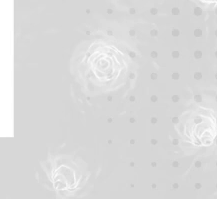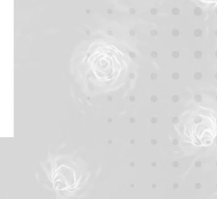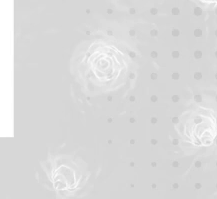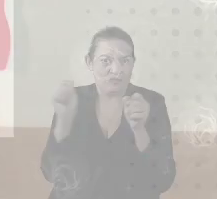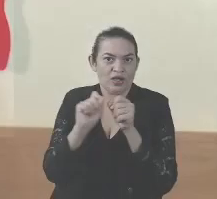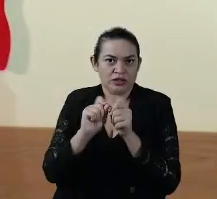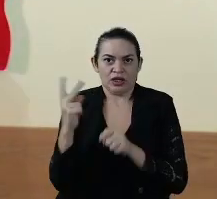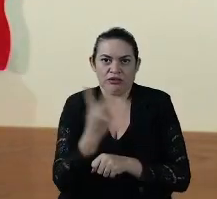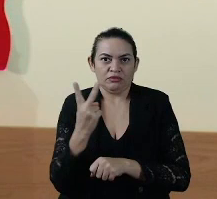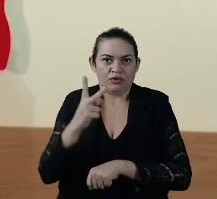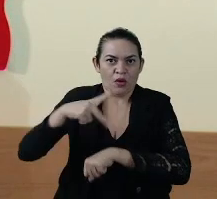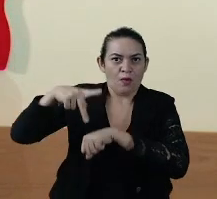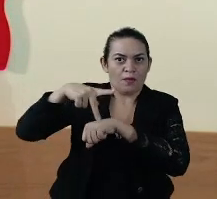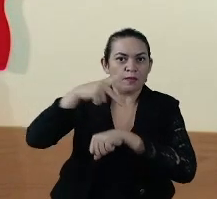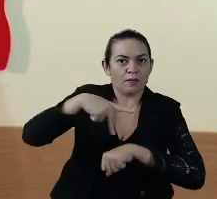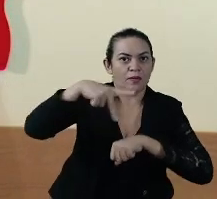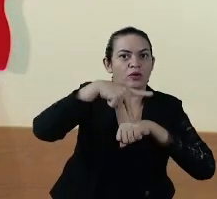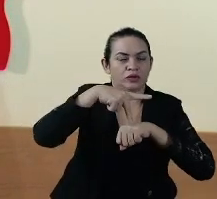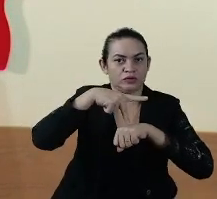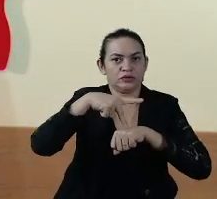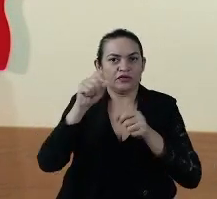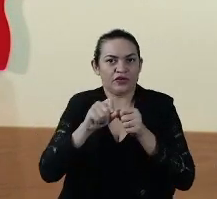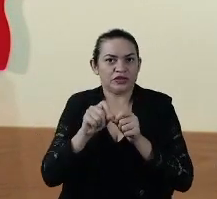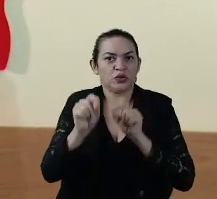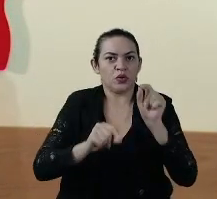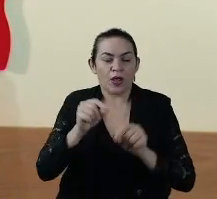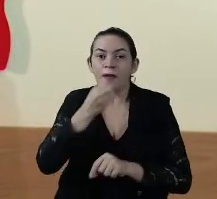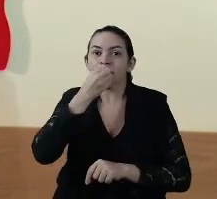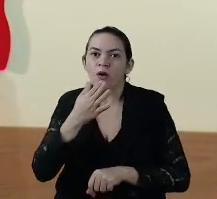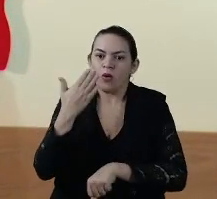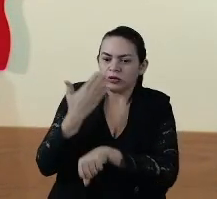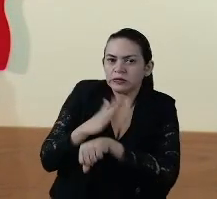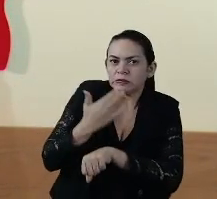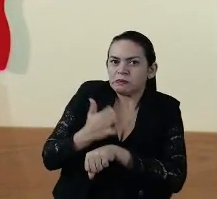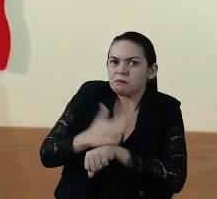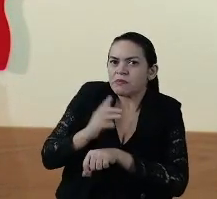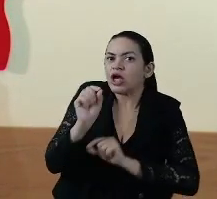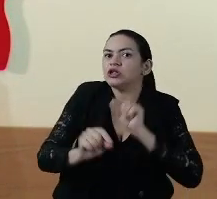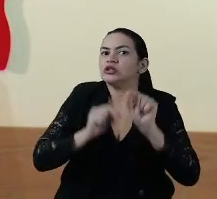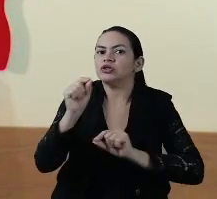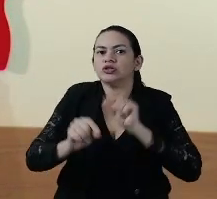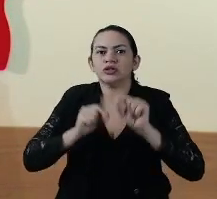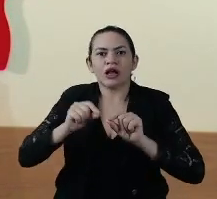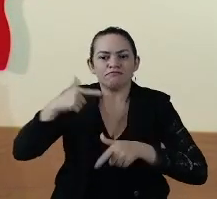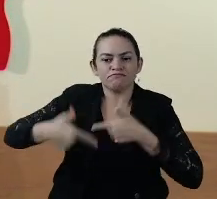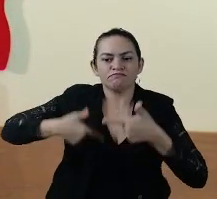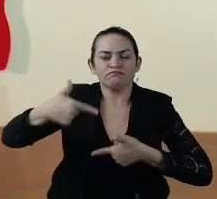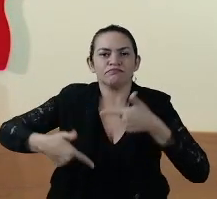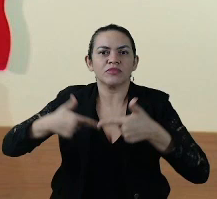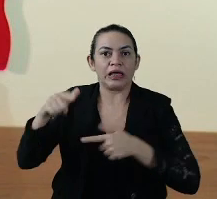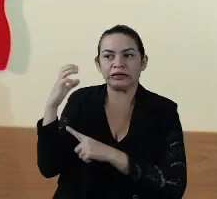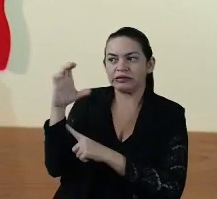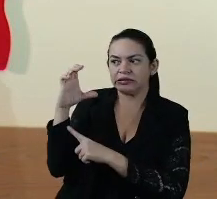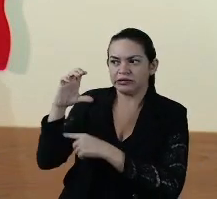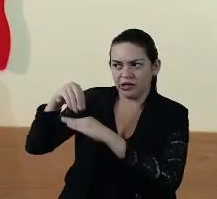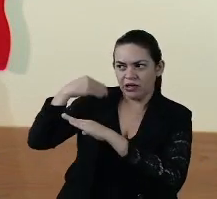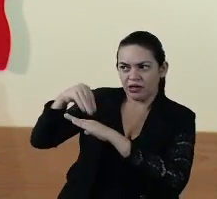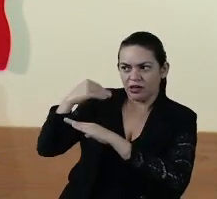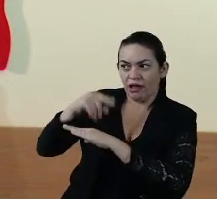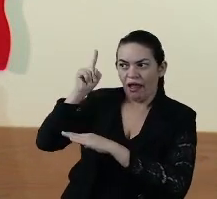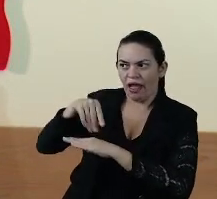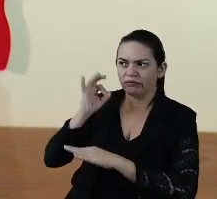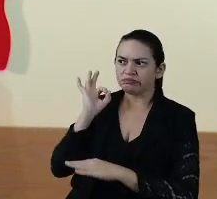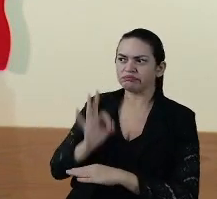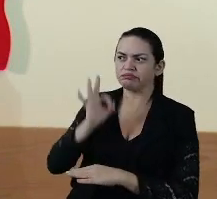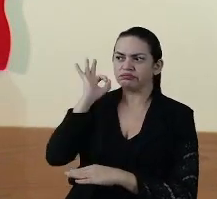fazendo aquilo que as boas práticas científicas indicam como sendo o caminho